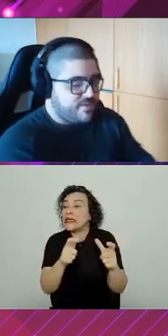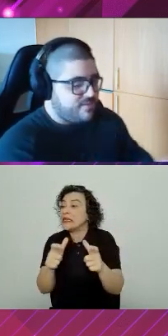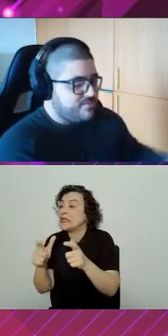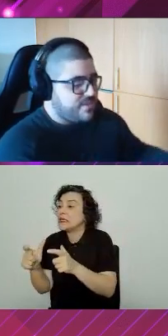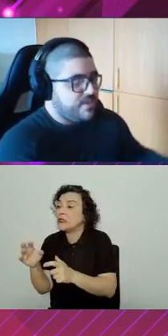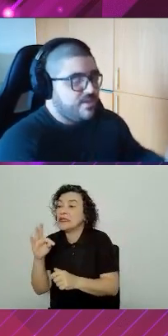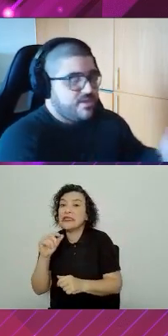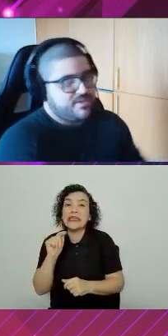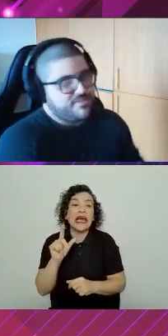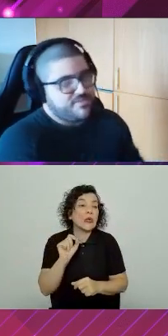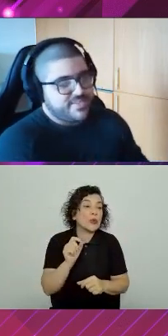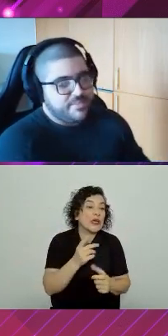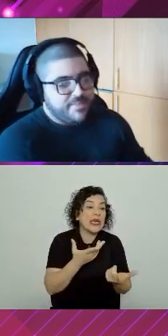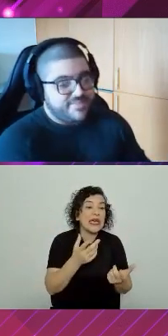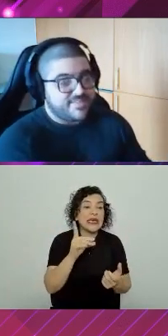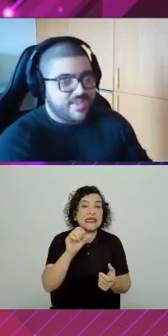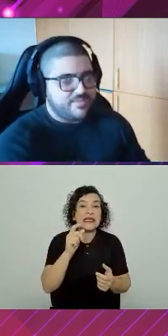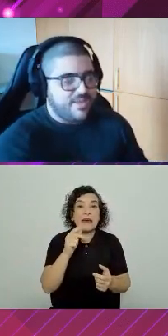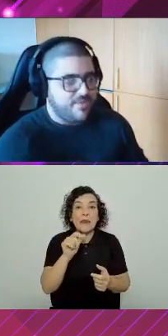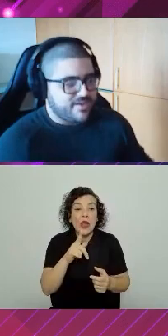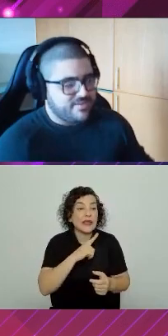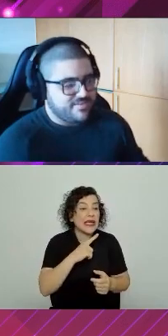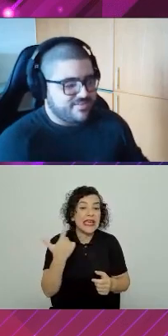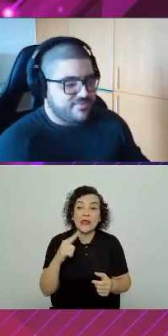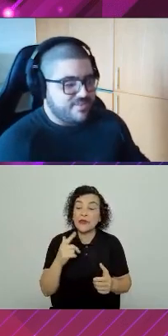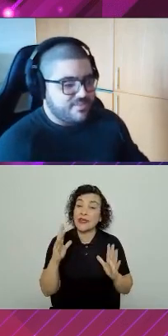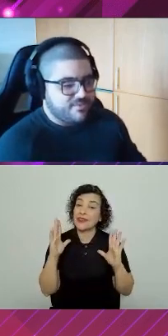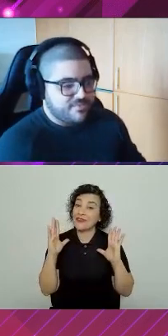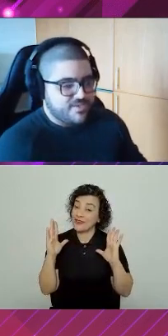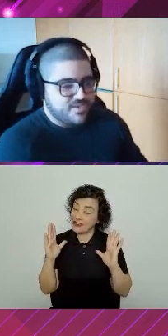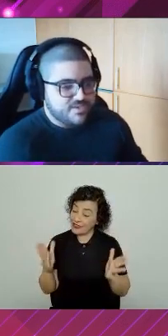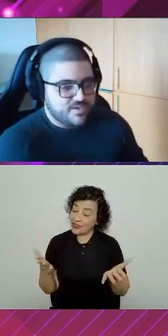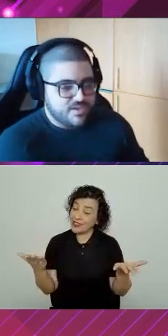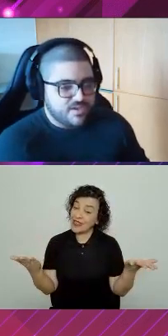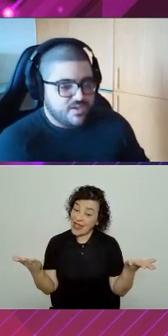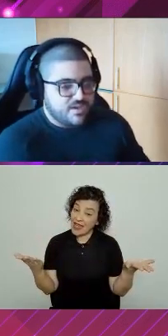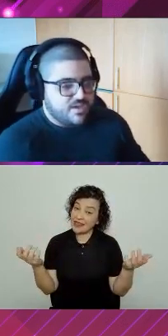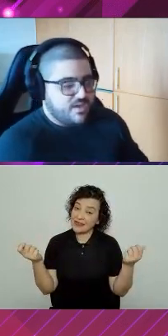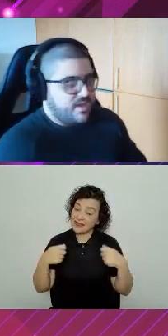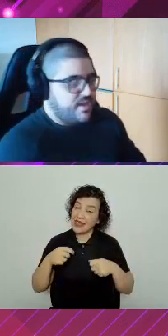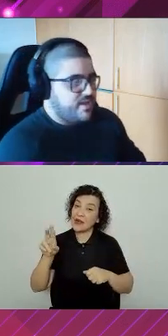depois e o não está. Cara, já tenha passado da hora de usar micro front-end.